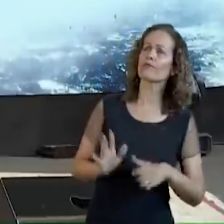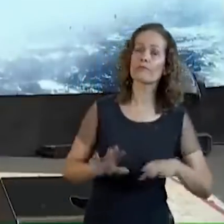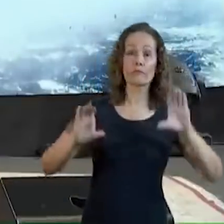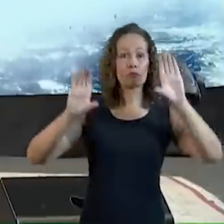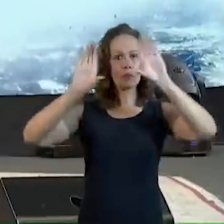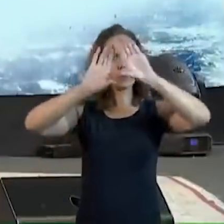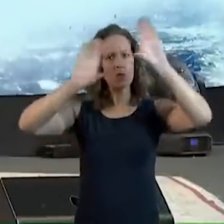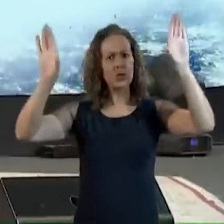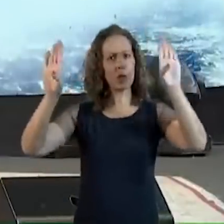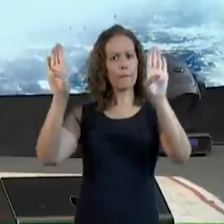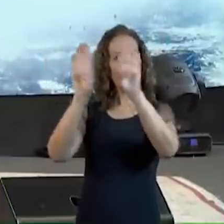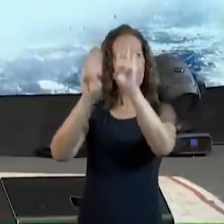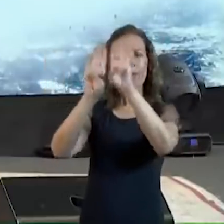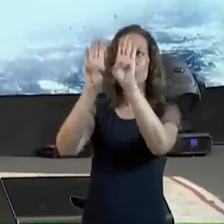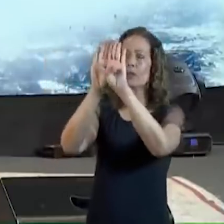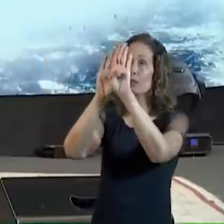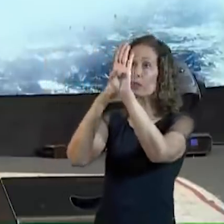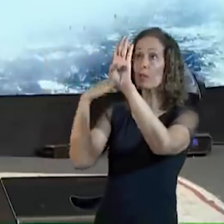céu